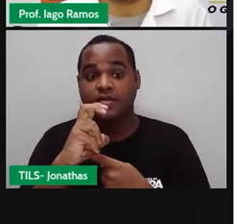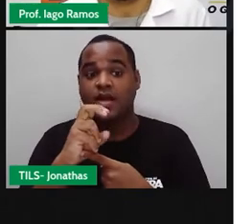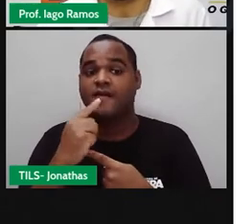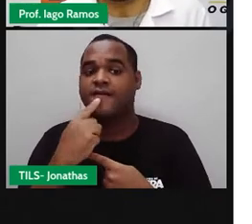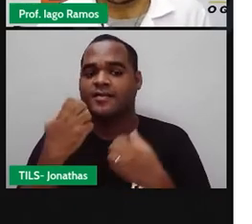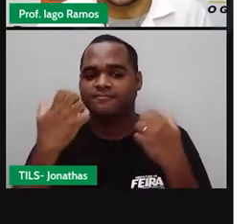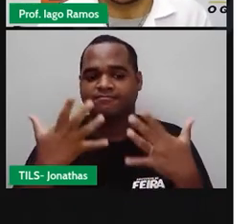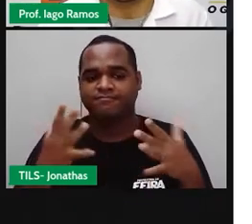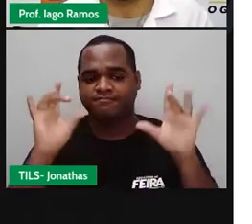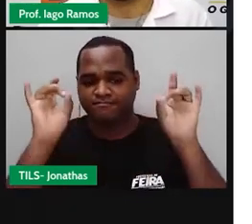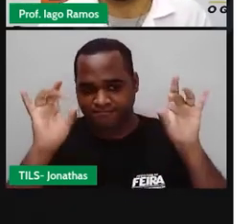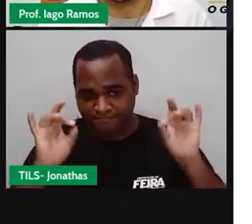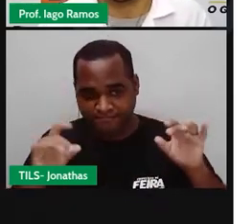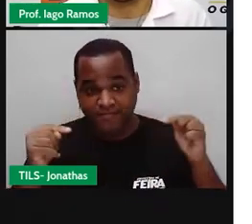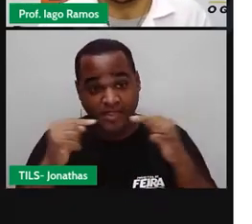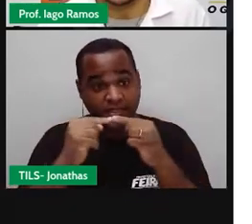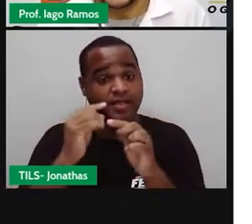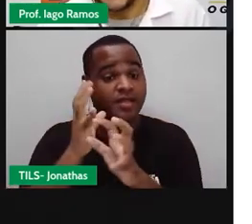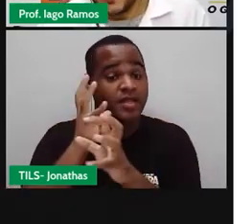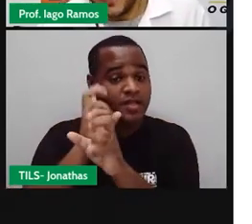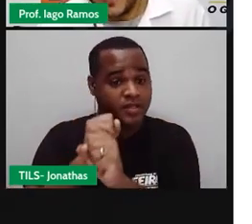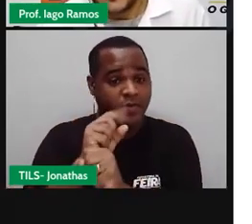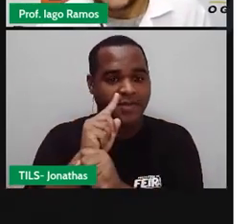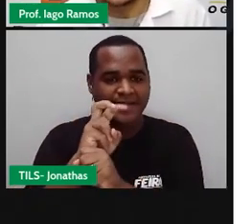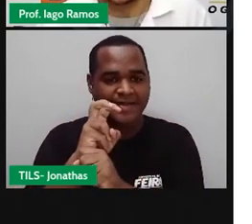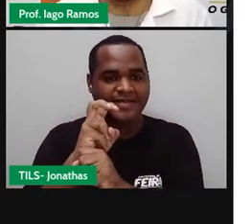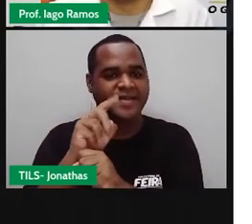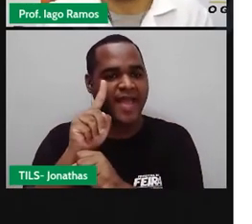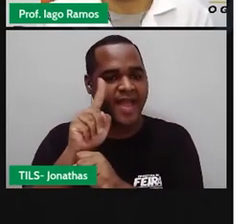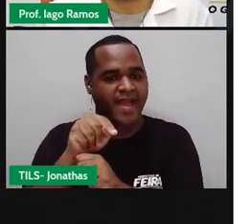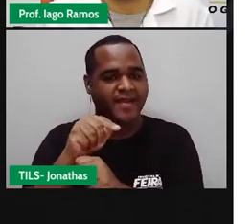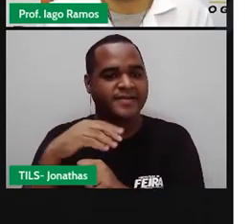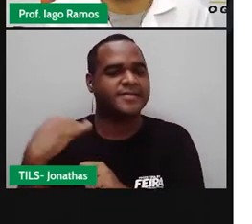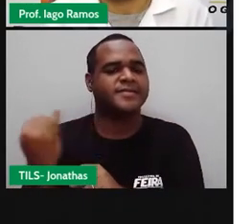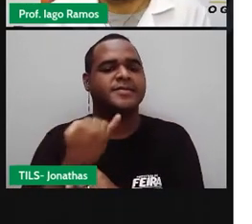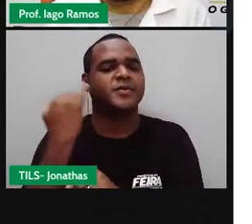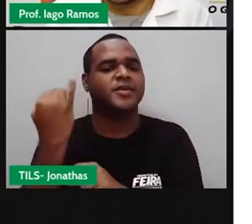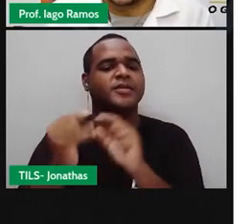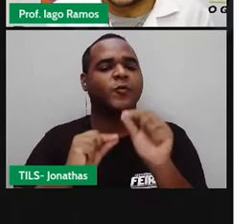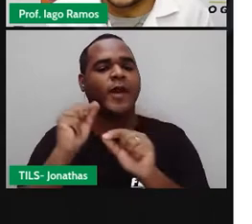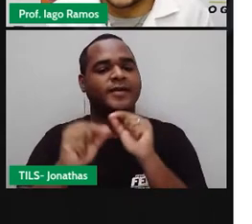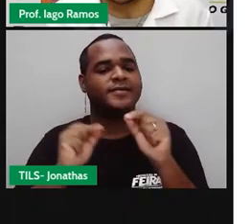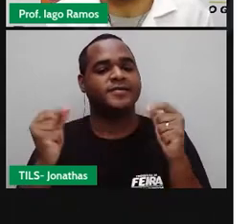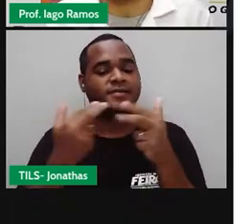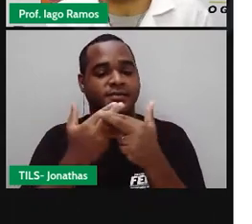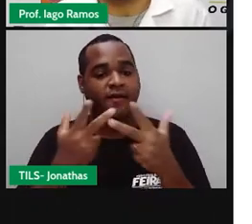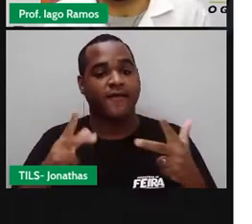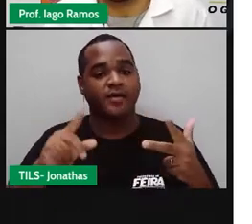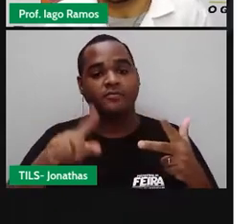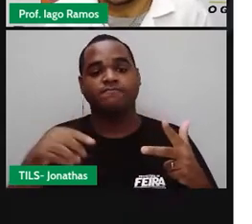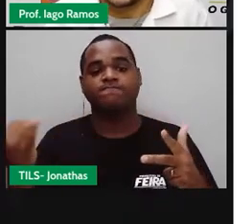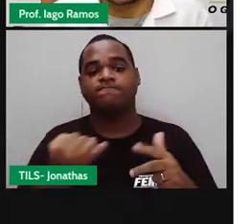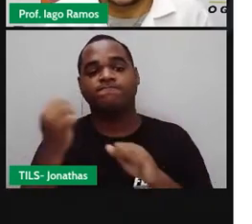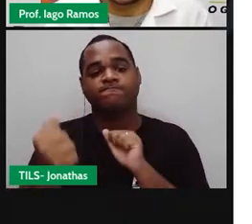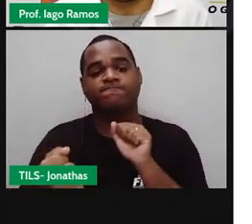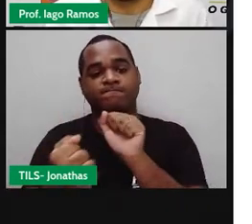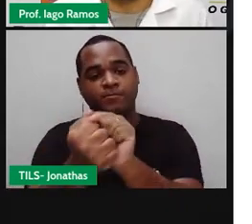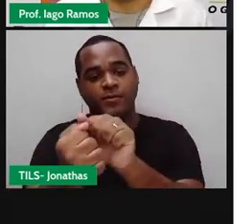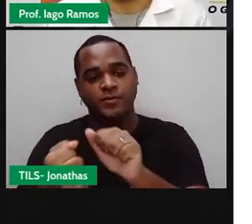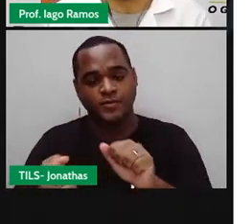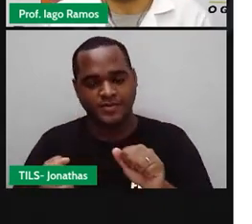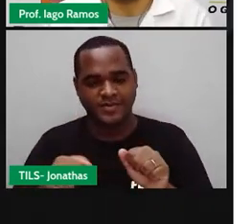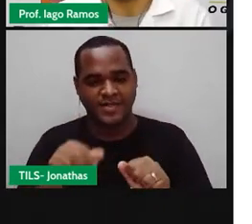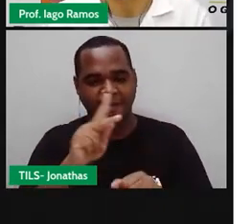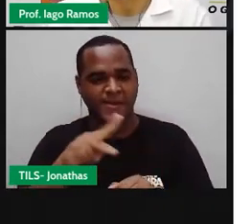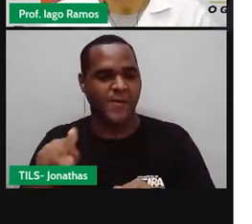já está há 15 aulas juntos aqui, hein? E já que a gente já está aqui há 15 aulas juntos, você já me conhece, eu sou o